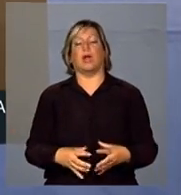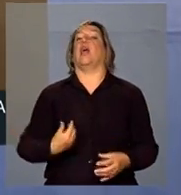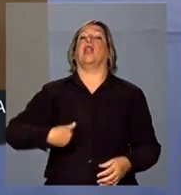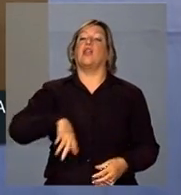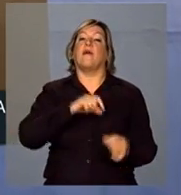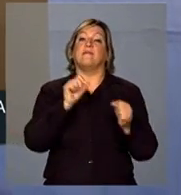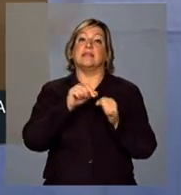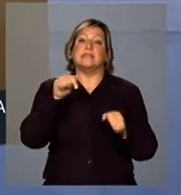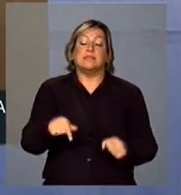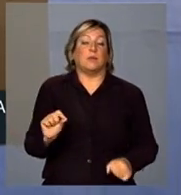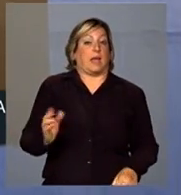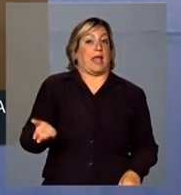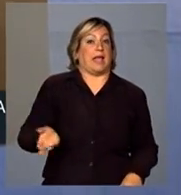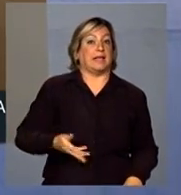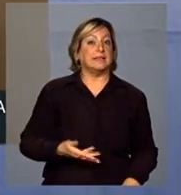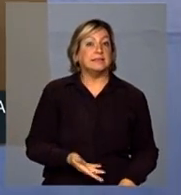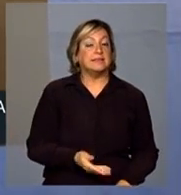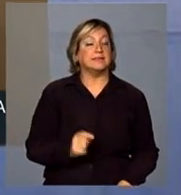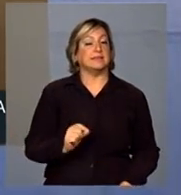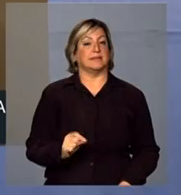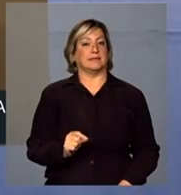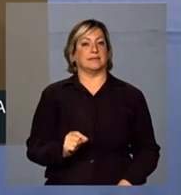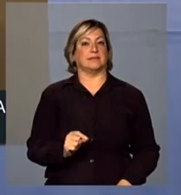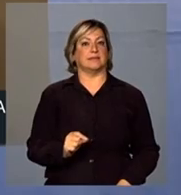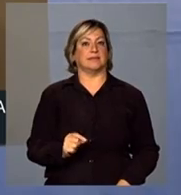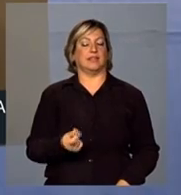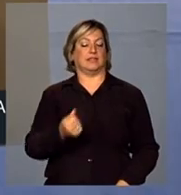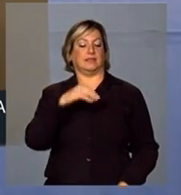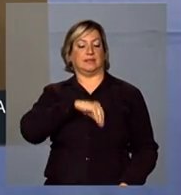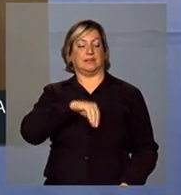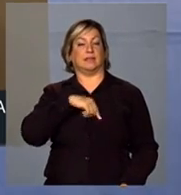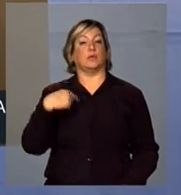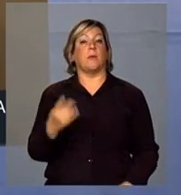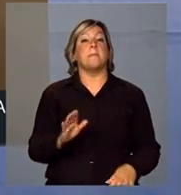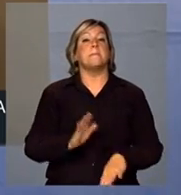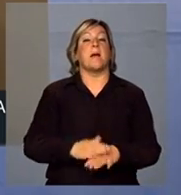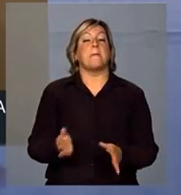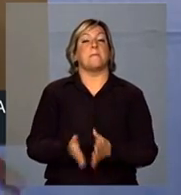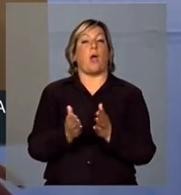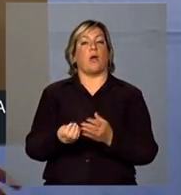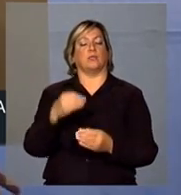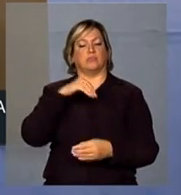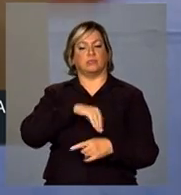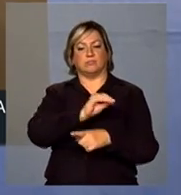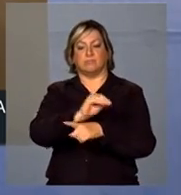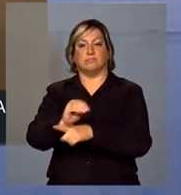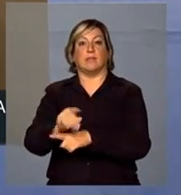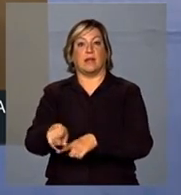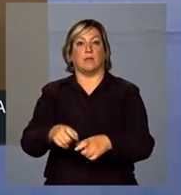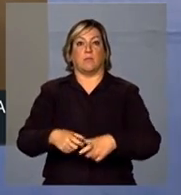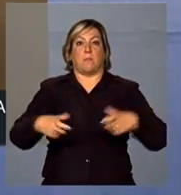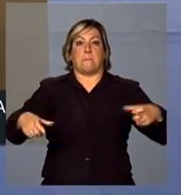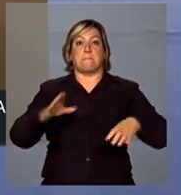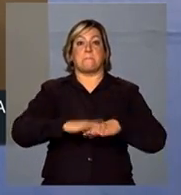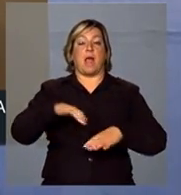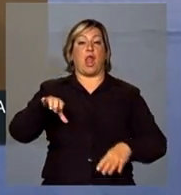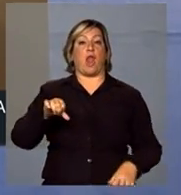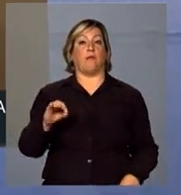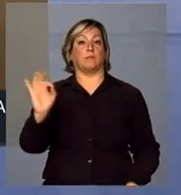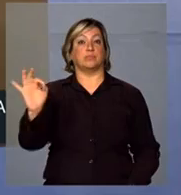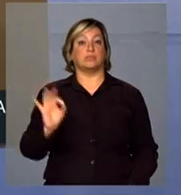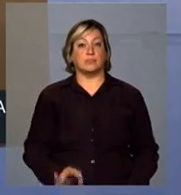acelerando a renda dos mais pobres, que cresceu mais de 90%,